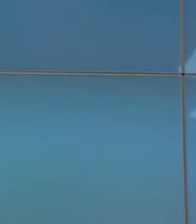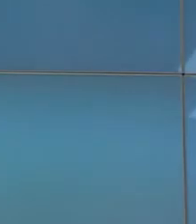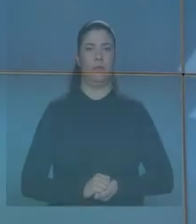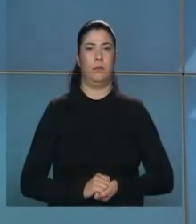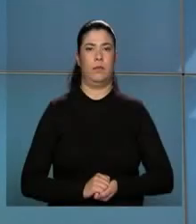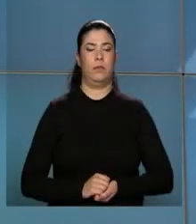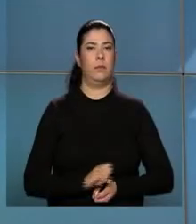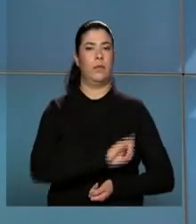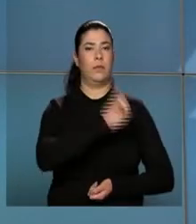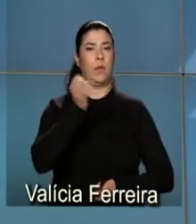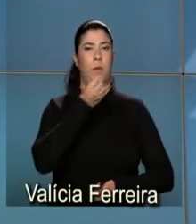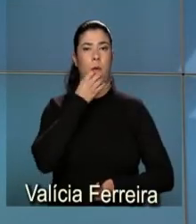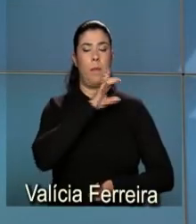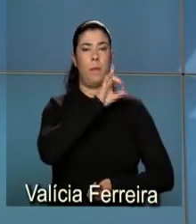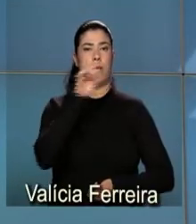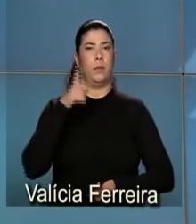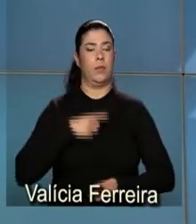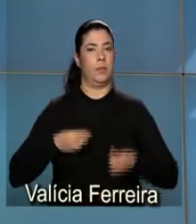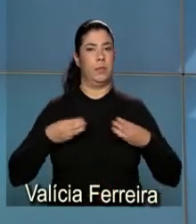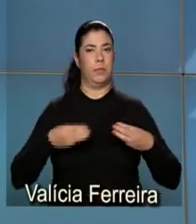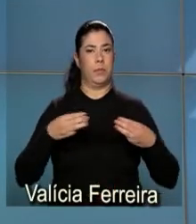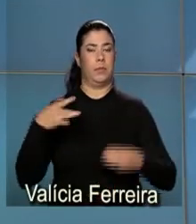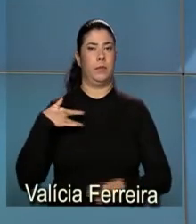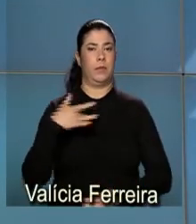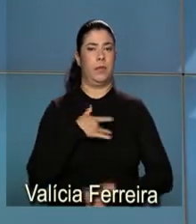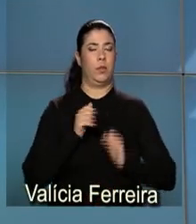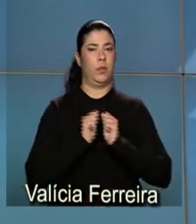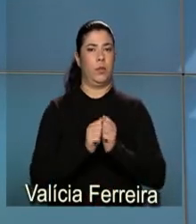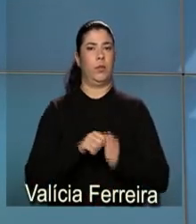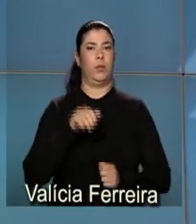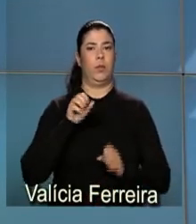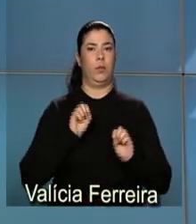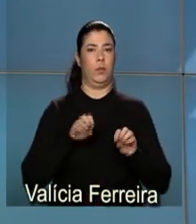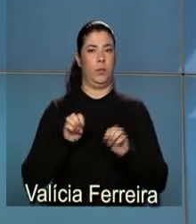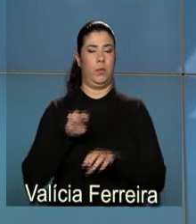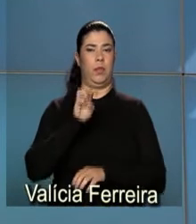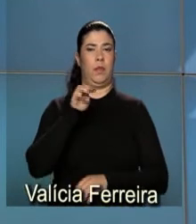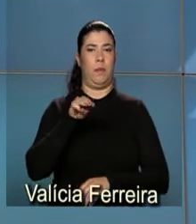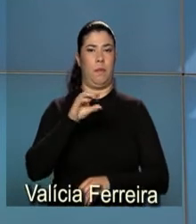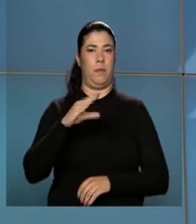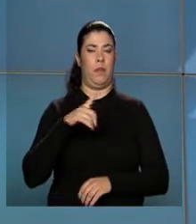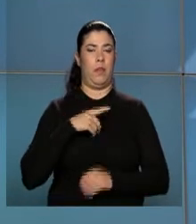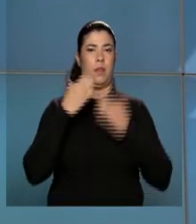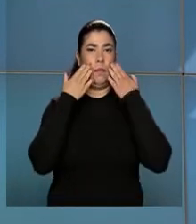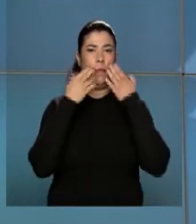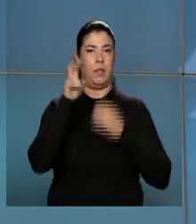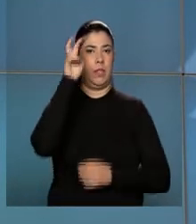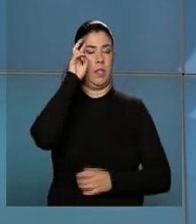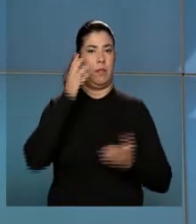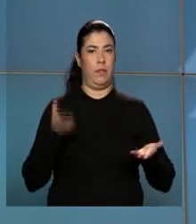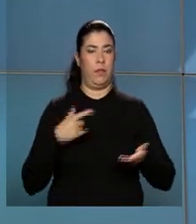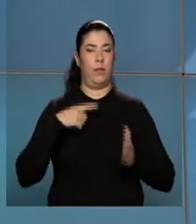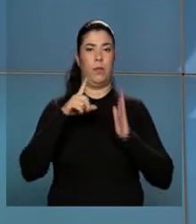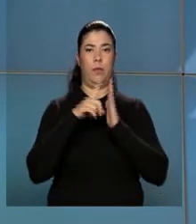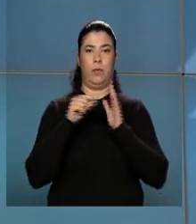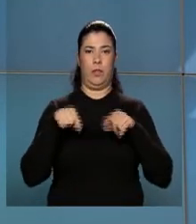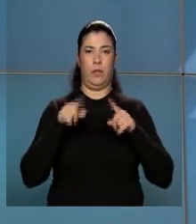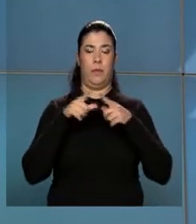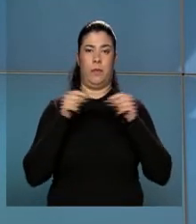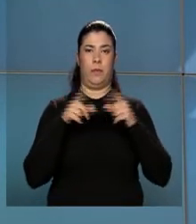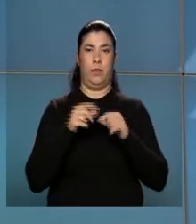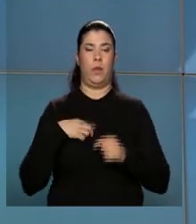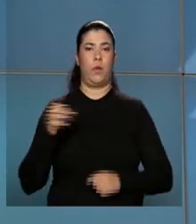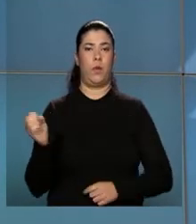Olá, bom dia. Os Ministérios da Saúde e da Educação apresentam nesta quinta-feira aqui em Brasília o novo edital para